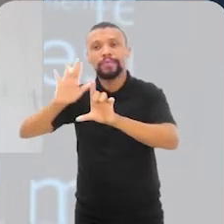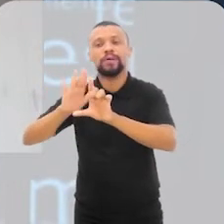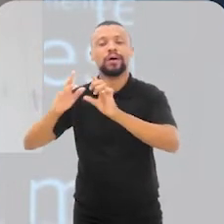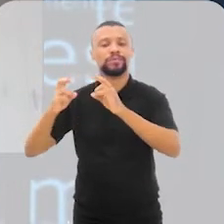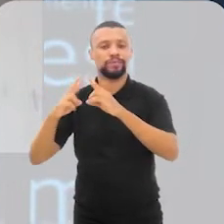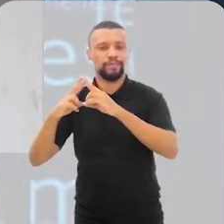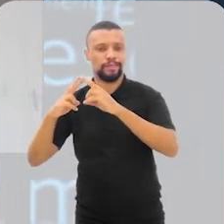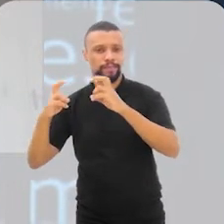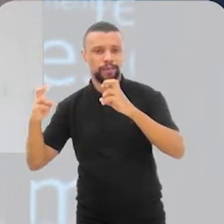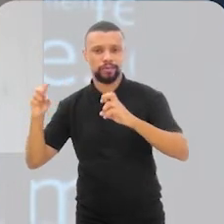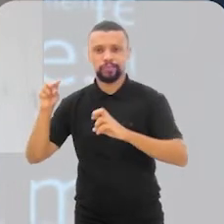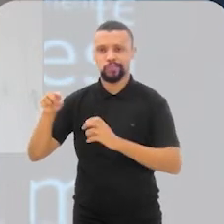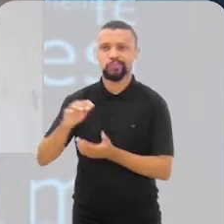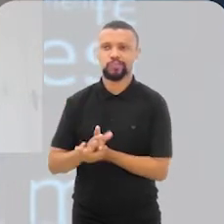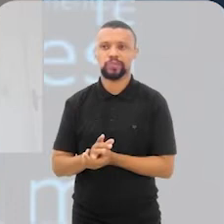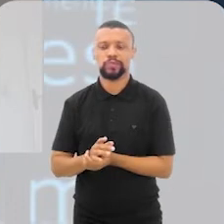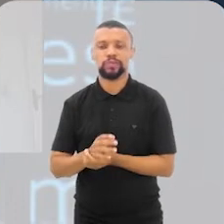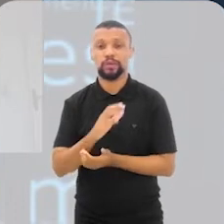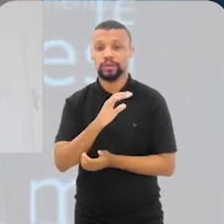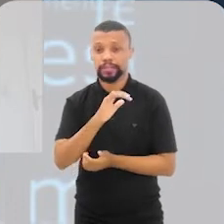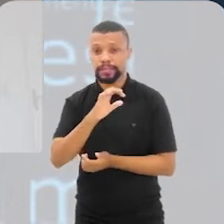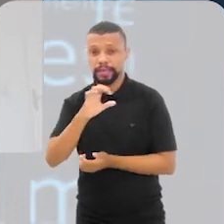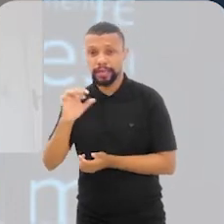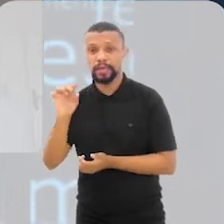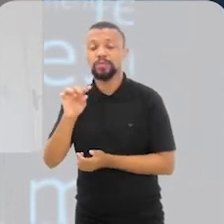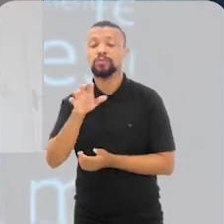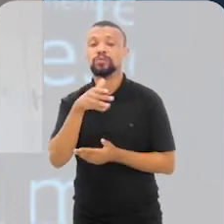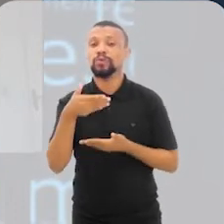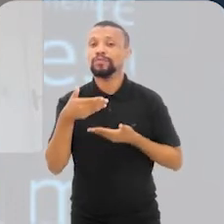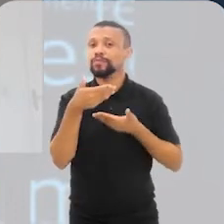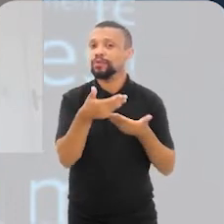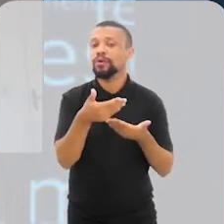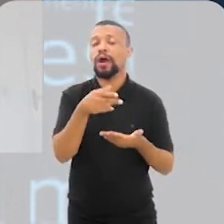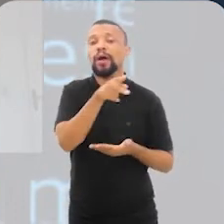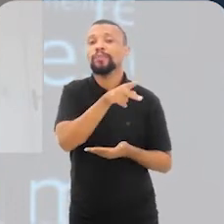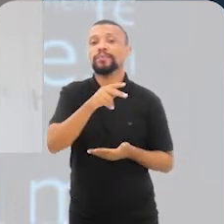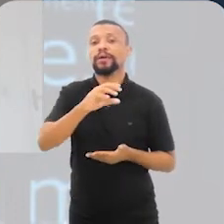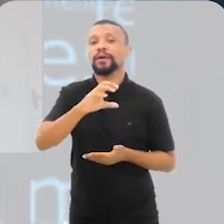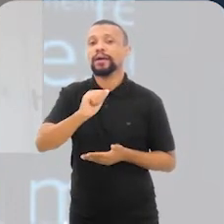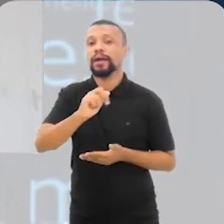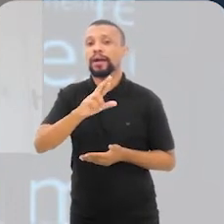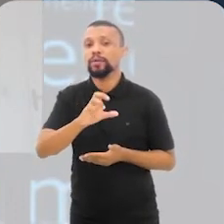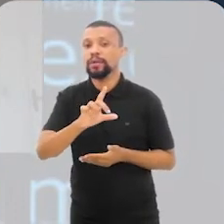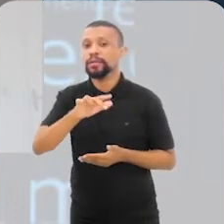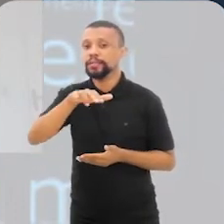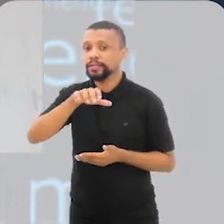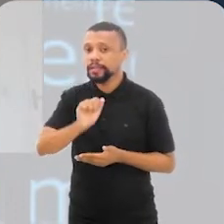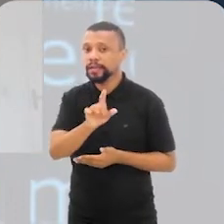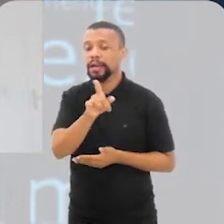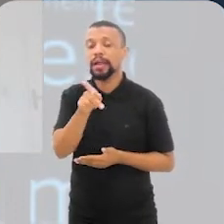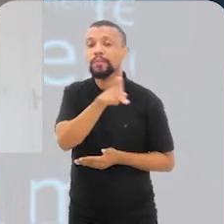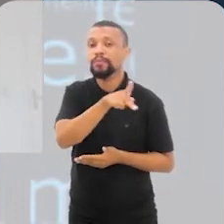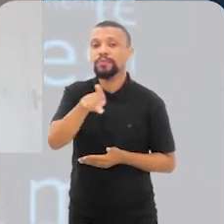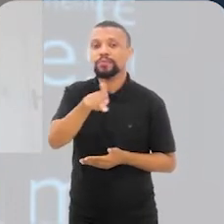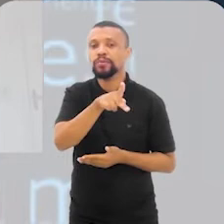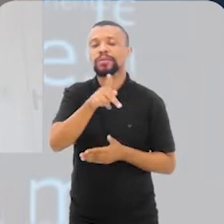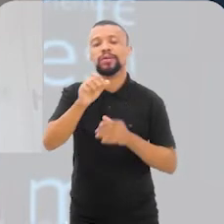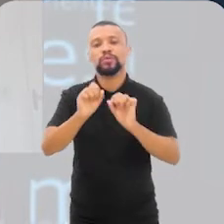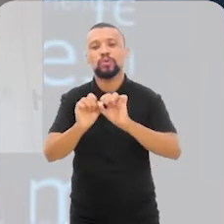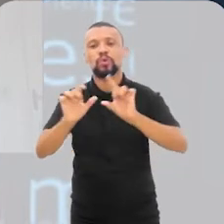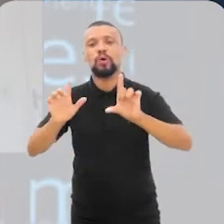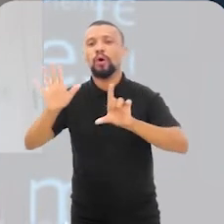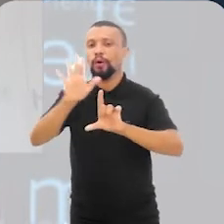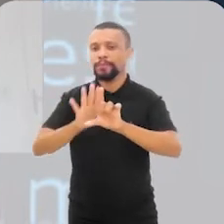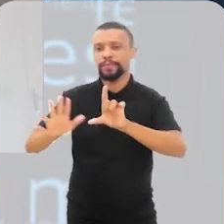Social de Florianópolis, o ICER nos convidou, a professora Carolina Dion, que é a coordenadora atual do Observatório, e